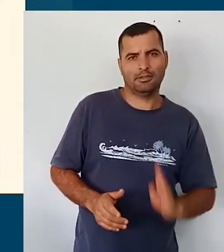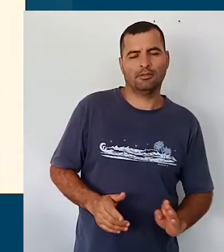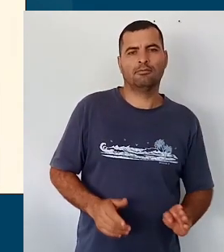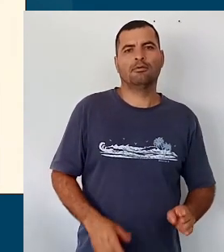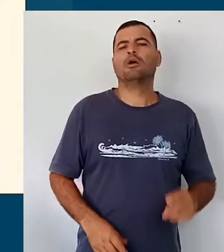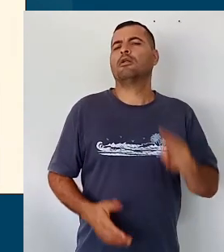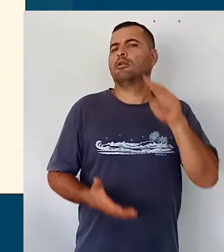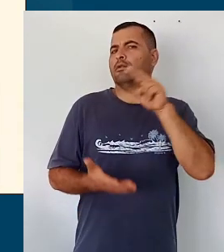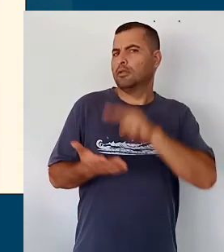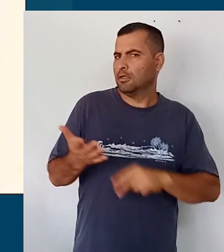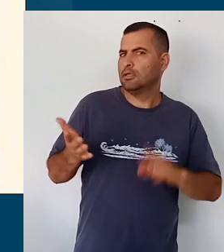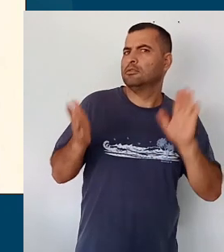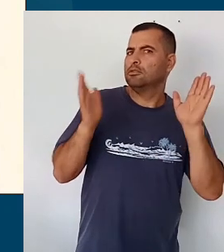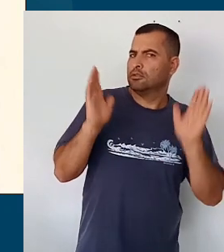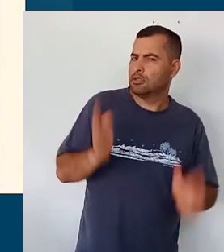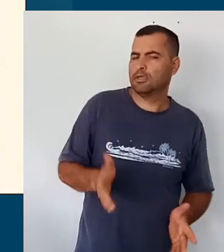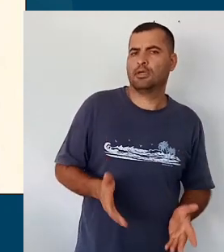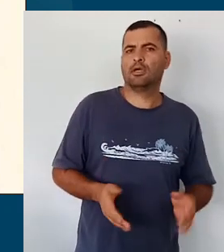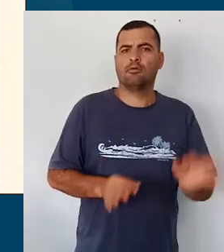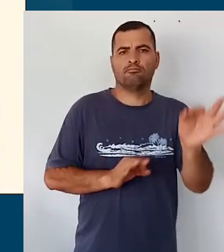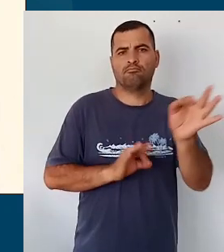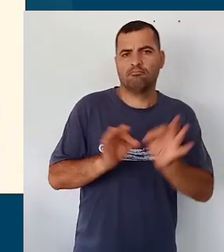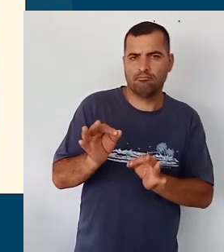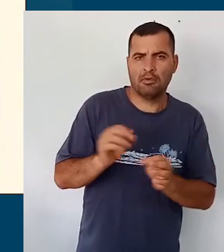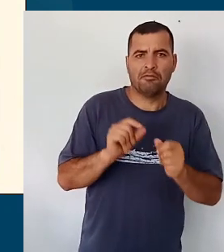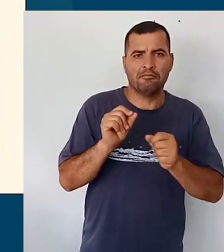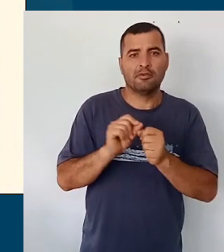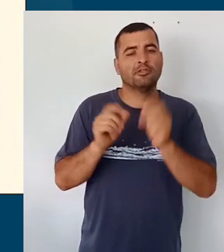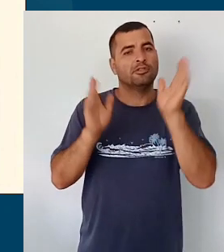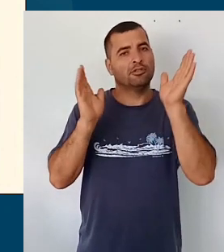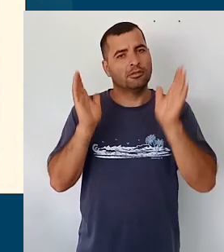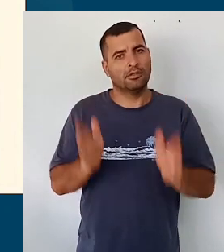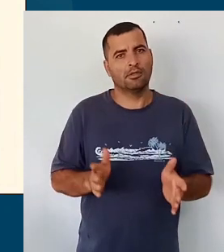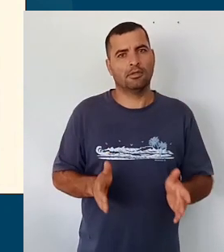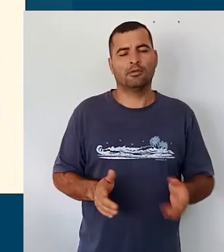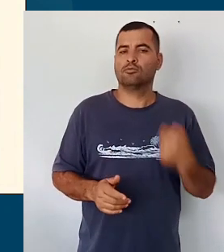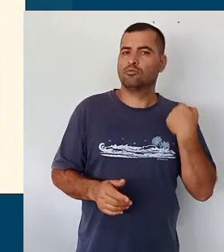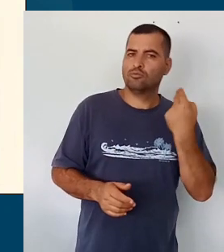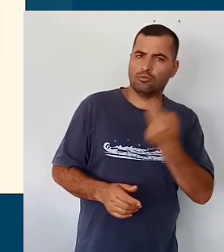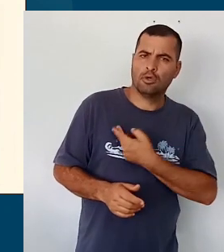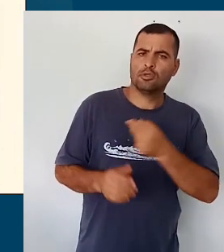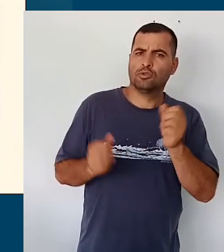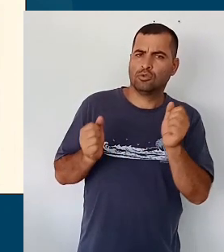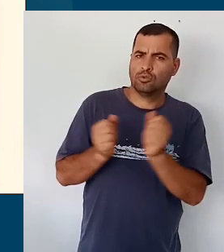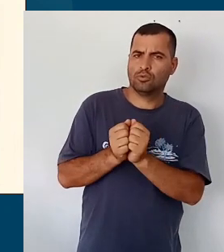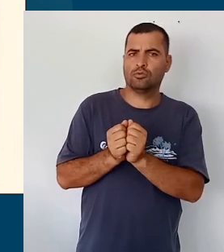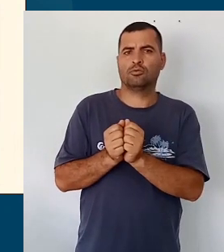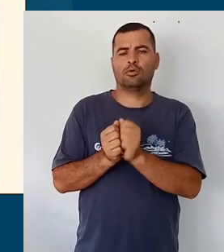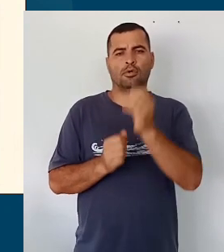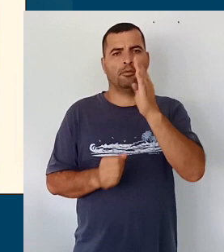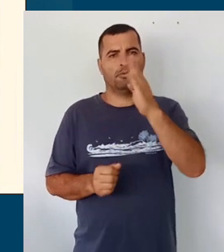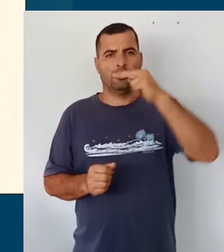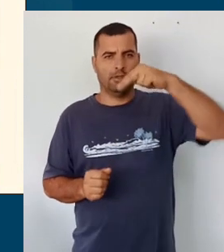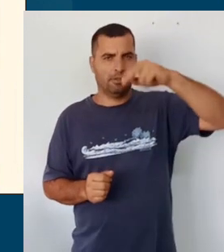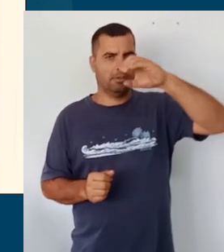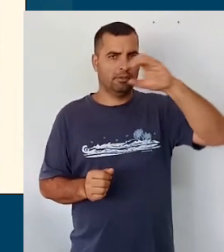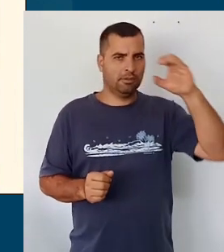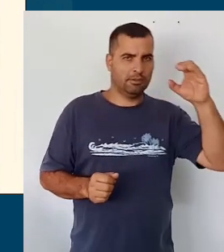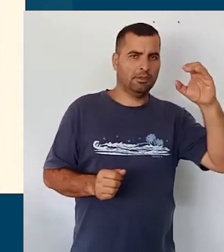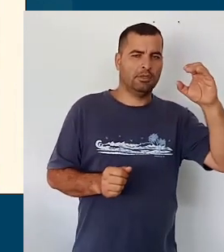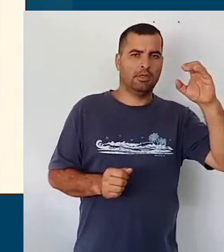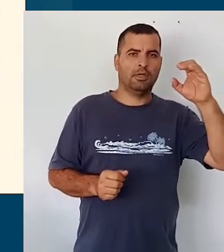nós lemos muitos currículos, nós fizemos currículos e assim, ao acompanhar desde que a base foi homologada